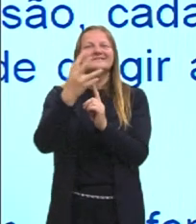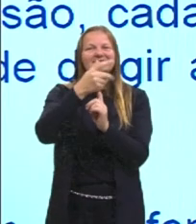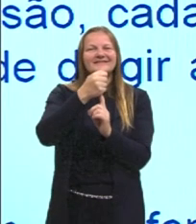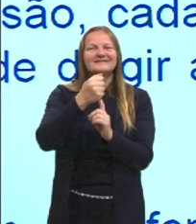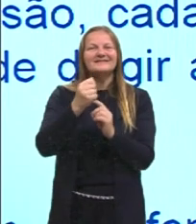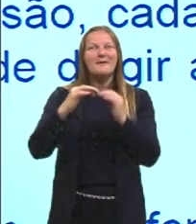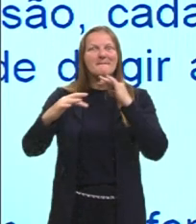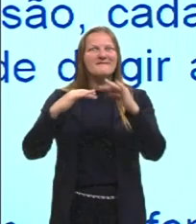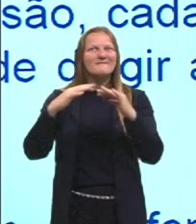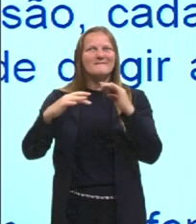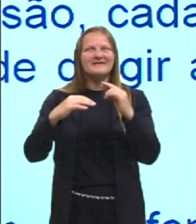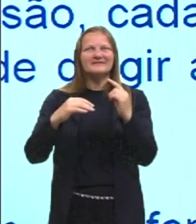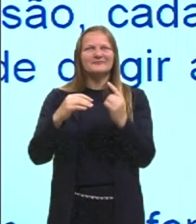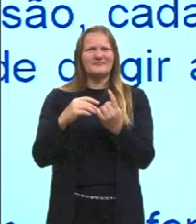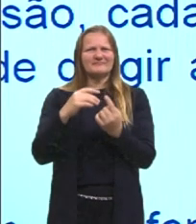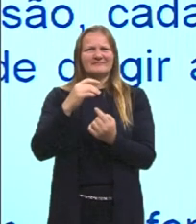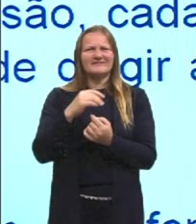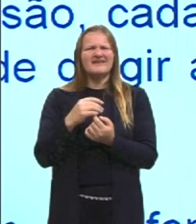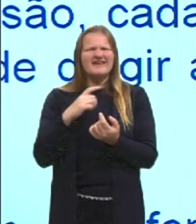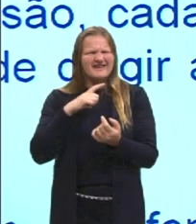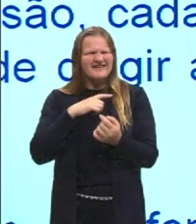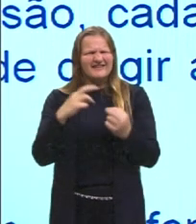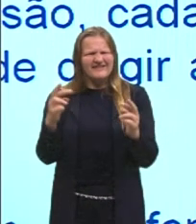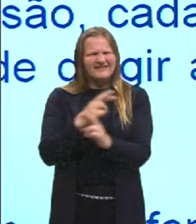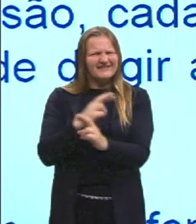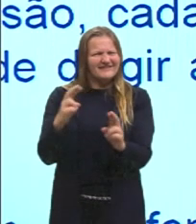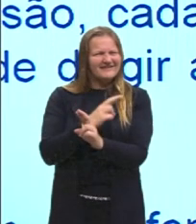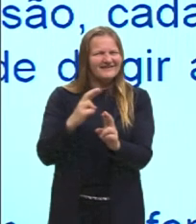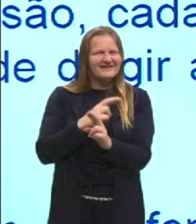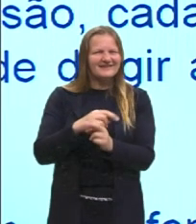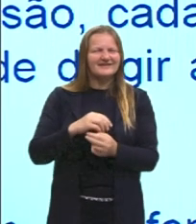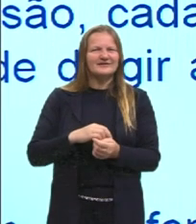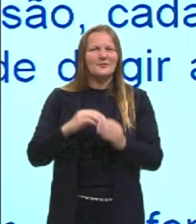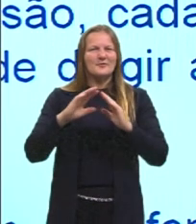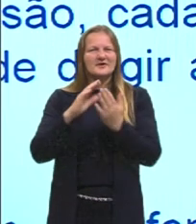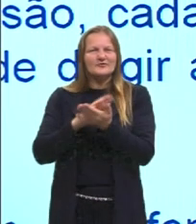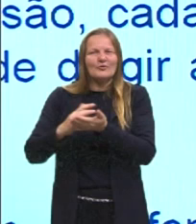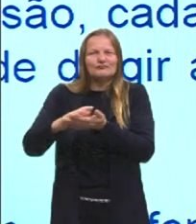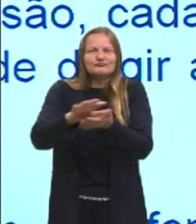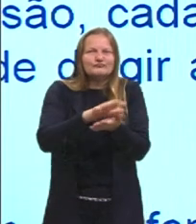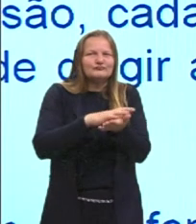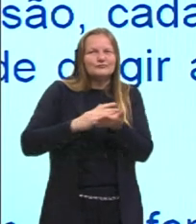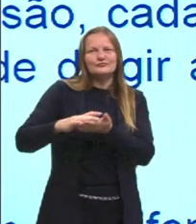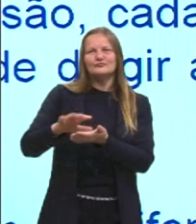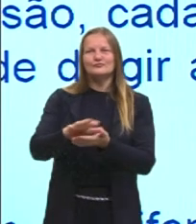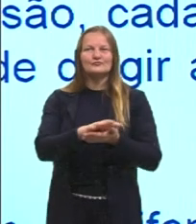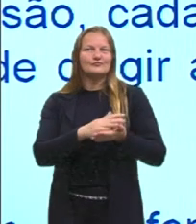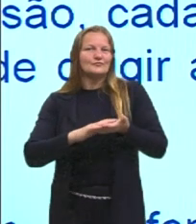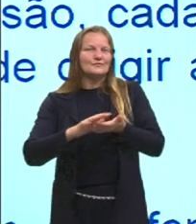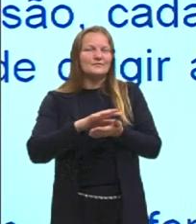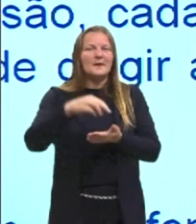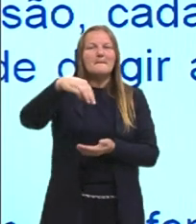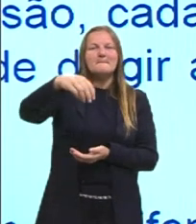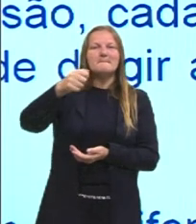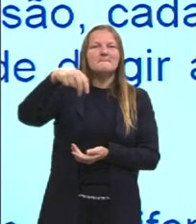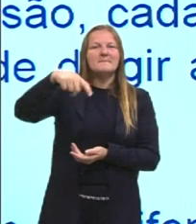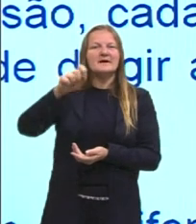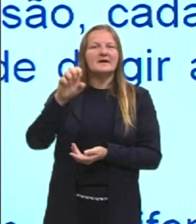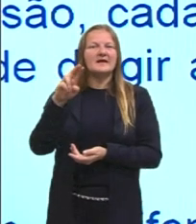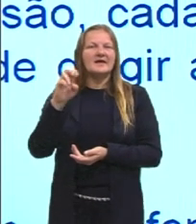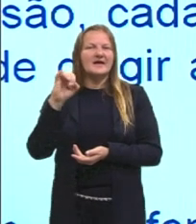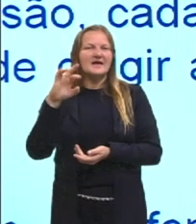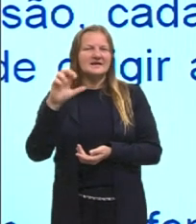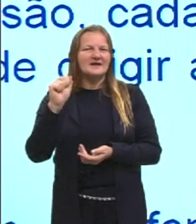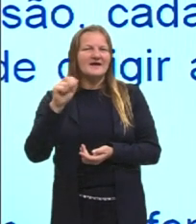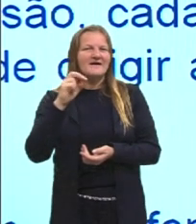entra em movimento, O Oitsica, ele tinha uma relação muito grande com a escola de samba, né, Mangueira, então, também tinha essa relação, assim, com a